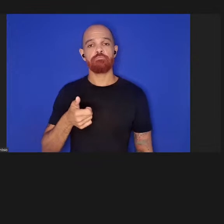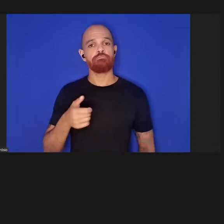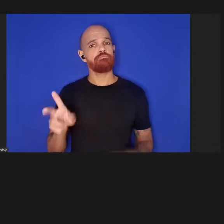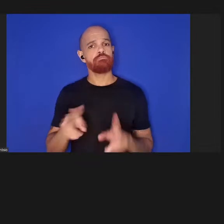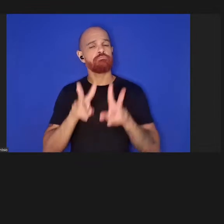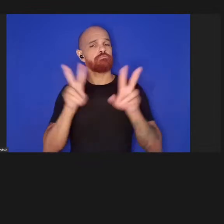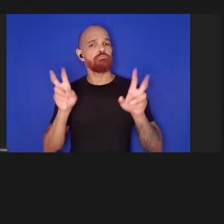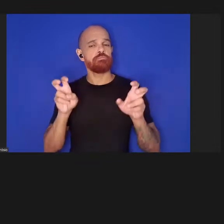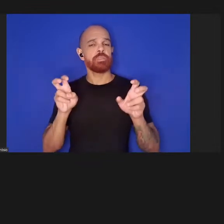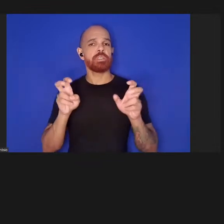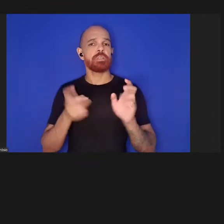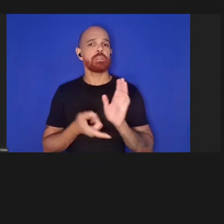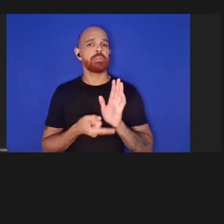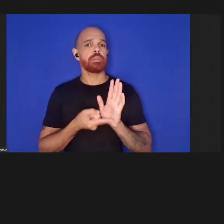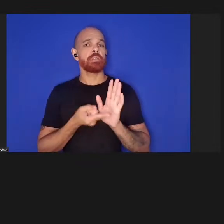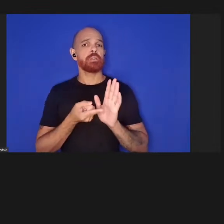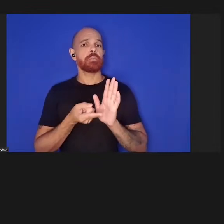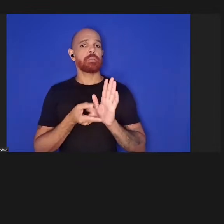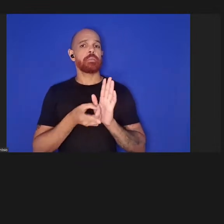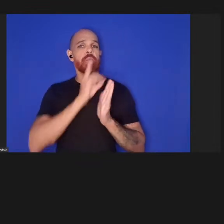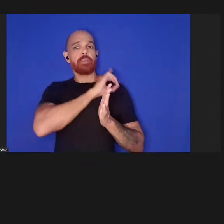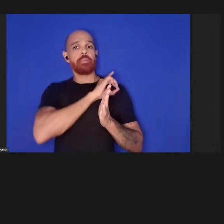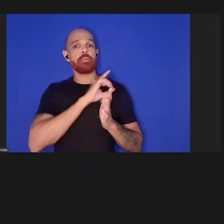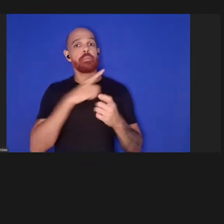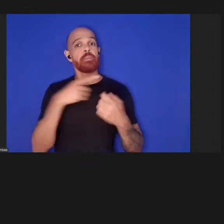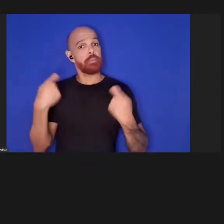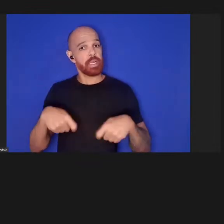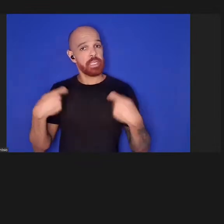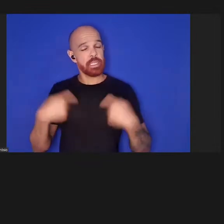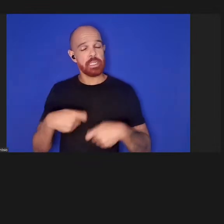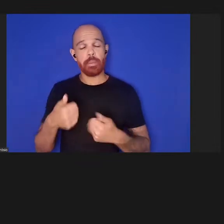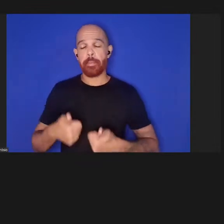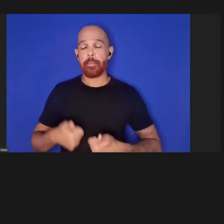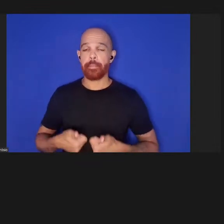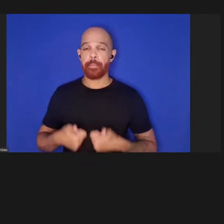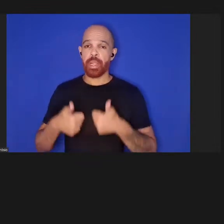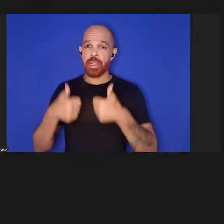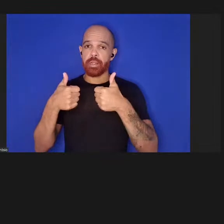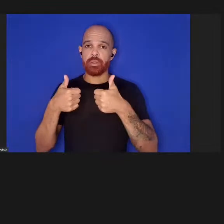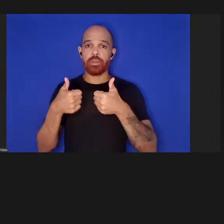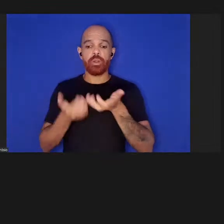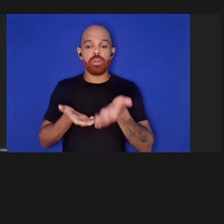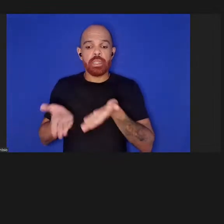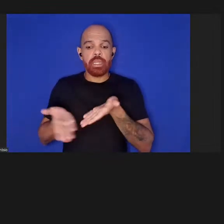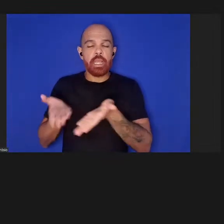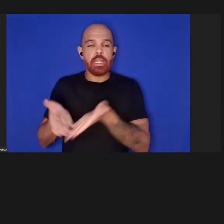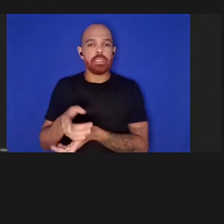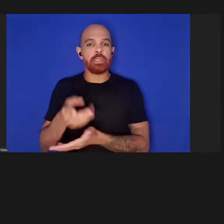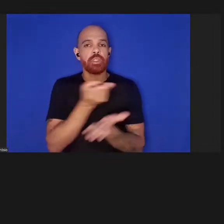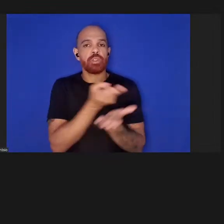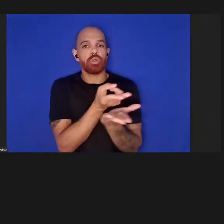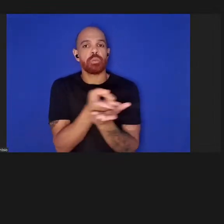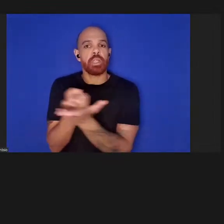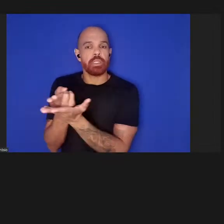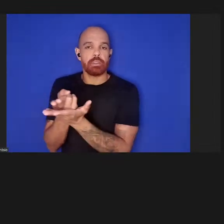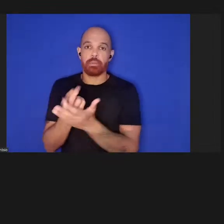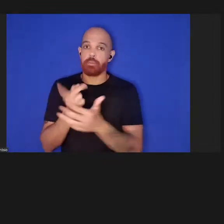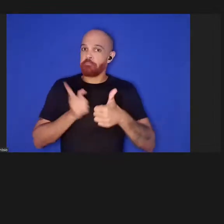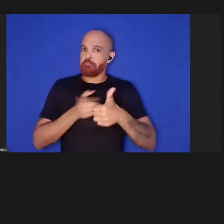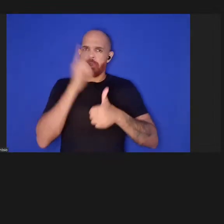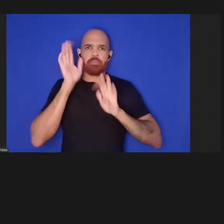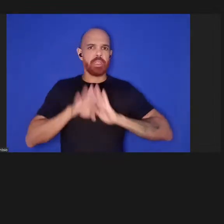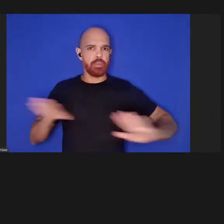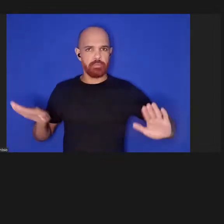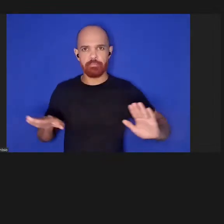prementes deve melhorar o tratamento dos pacientes. Isso em primeiro lugar, reduzir também